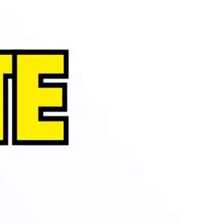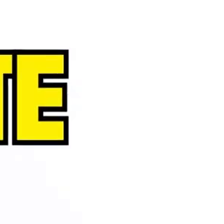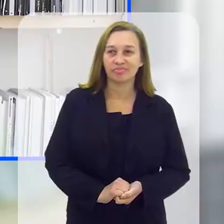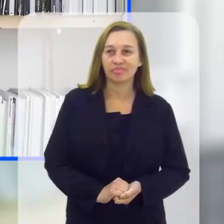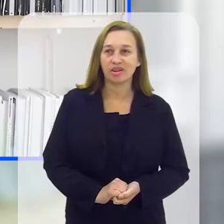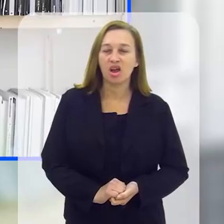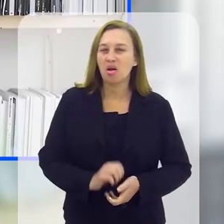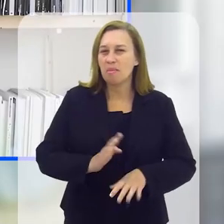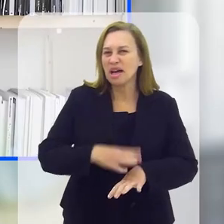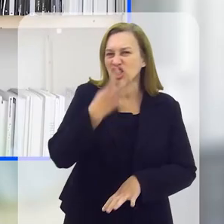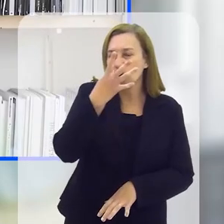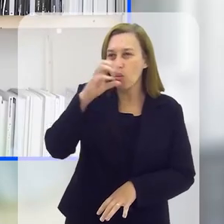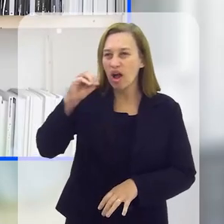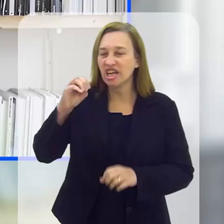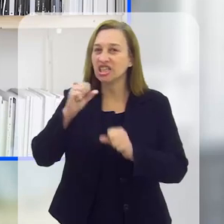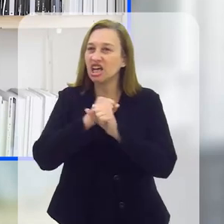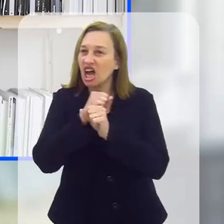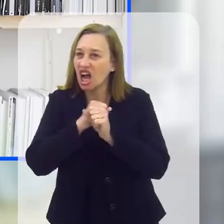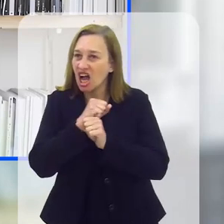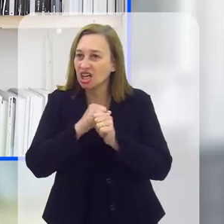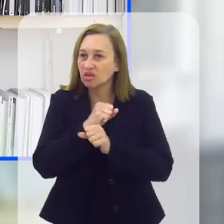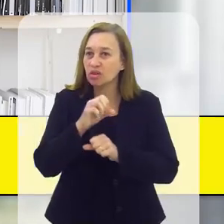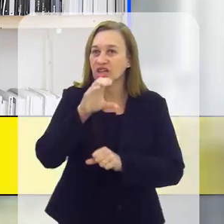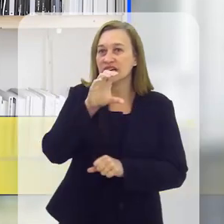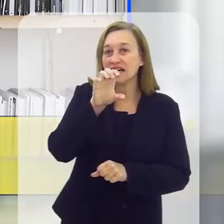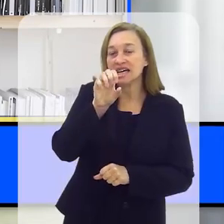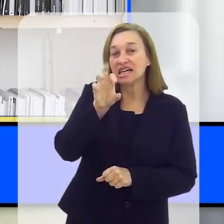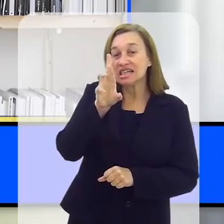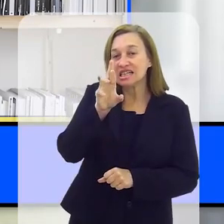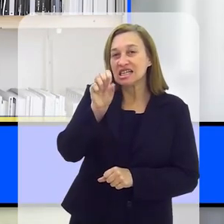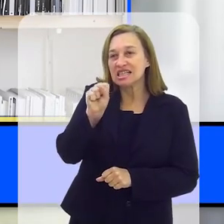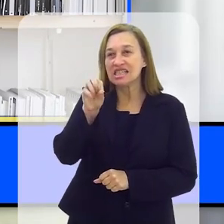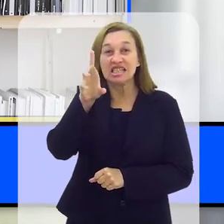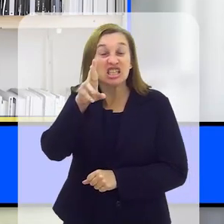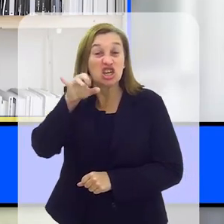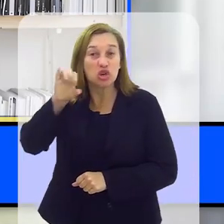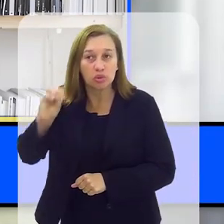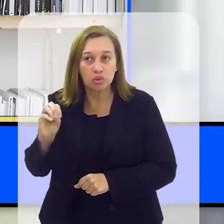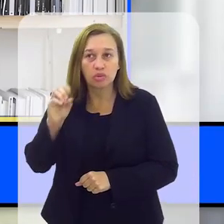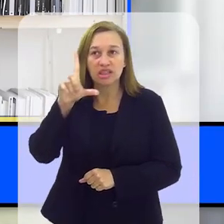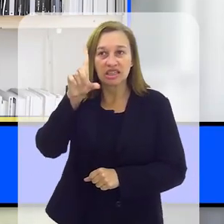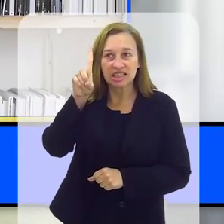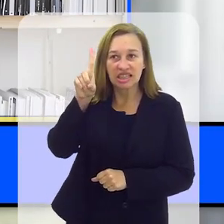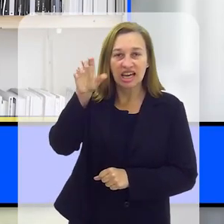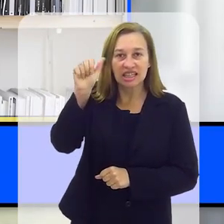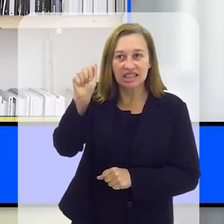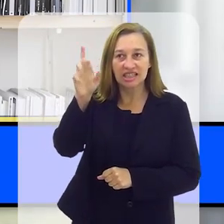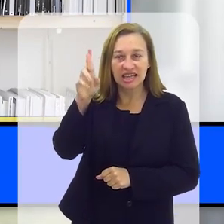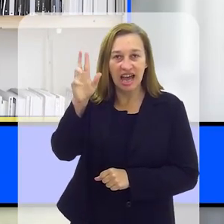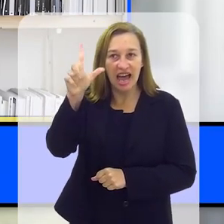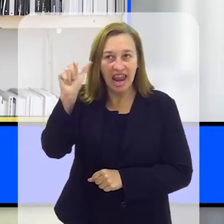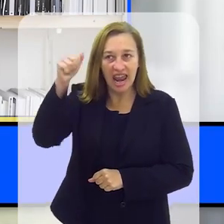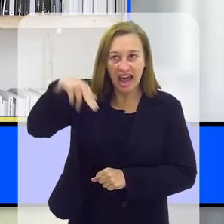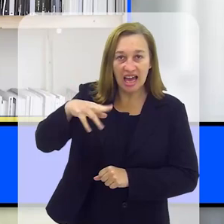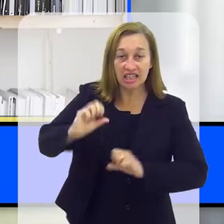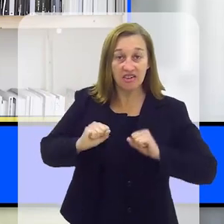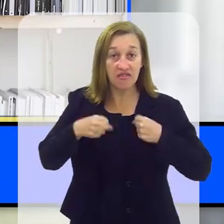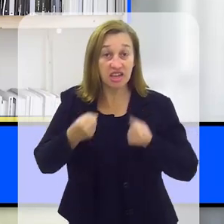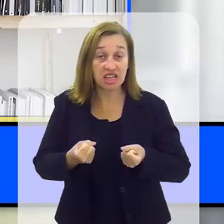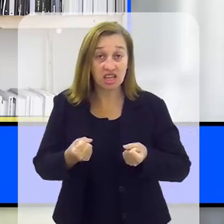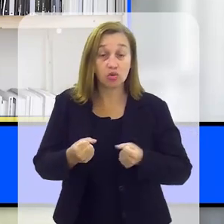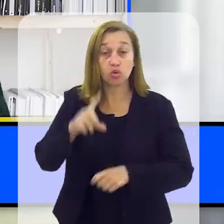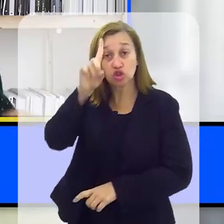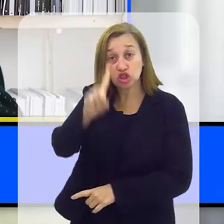Com mais de 40 anos de magistratura, Ciro Darlan ficou conhecido principalmente por sua atuação em defesa dos